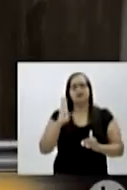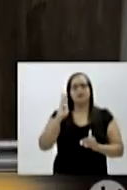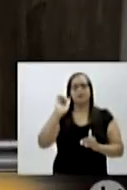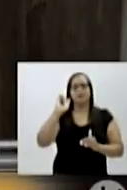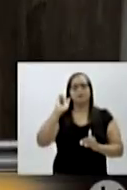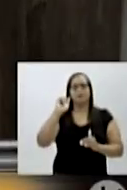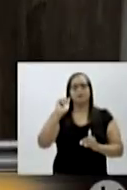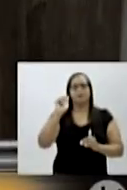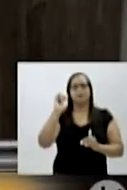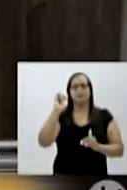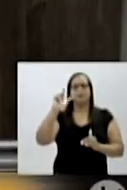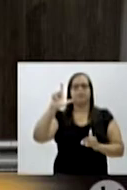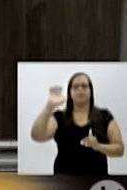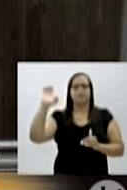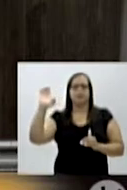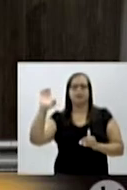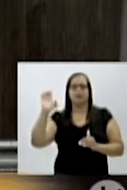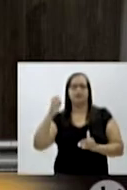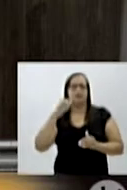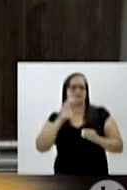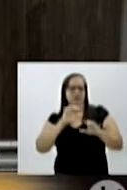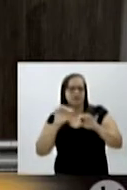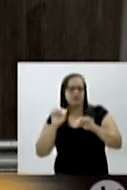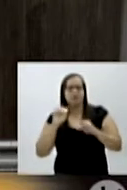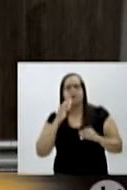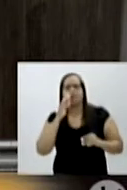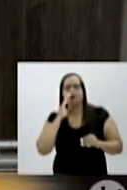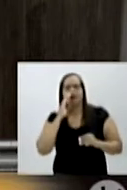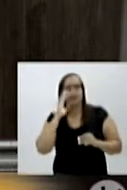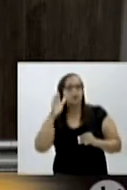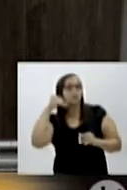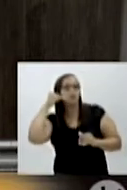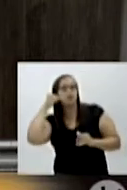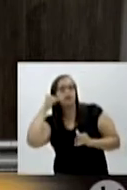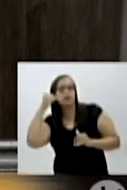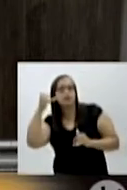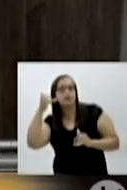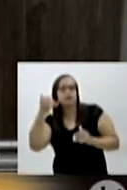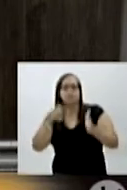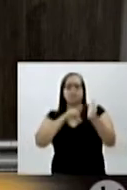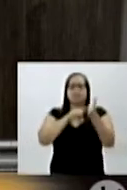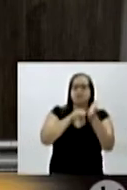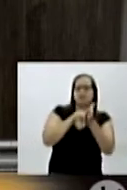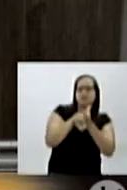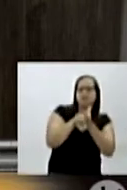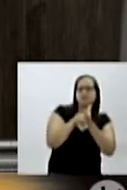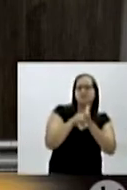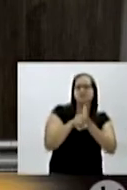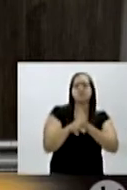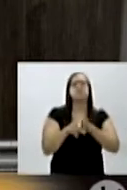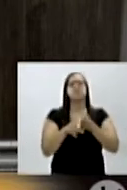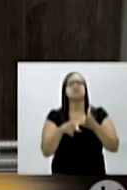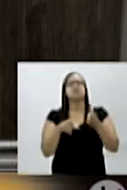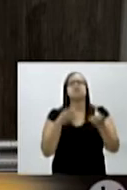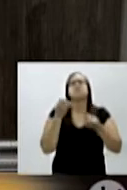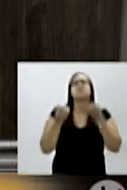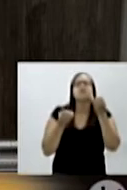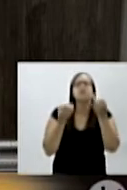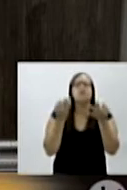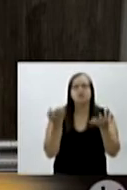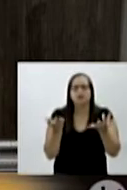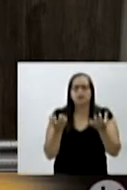a alfabetização em Braille, para crianças cegas, Aí eu peguei e liguei, perguntei quanto que era o curso, onde que era